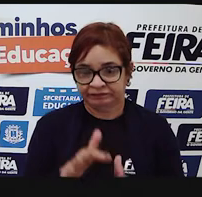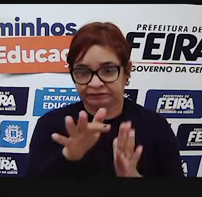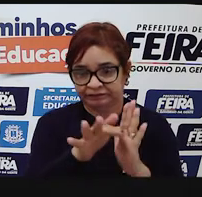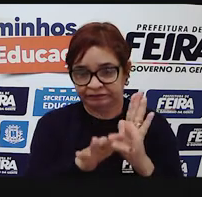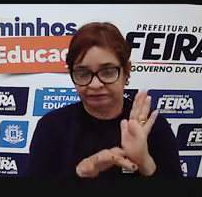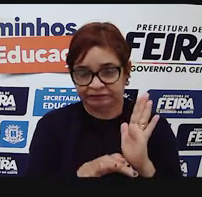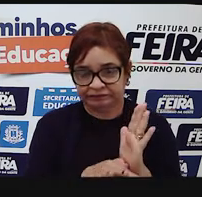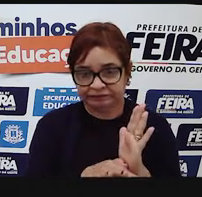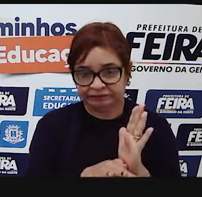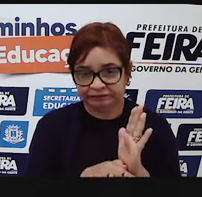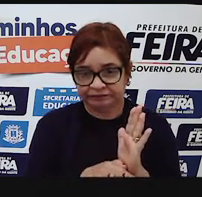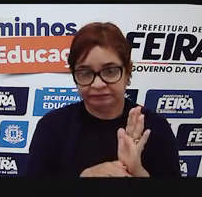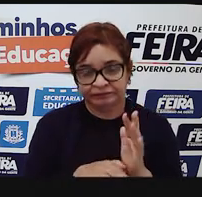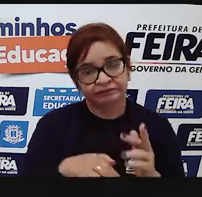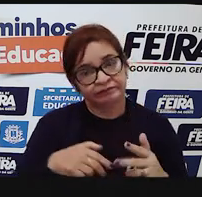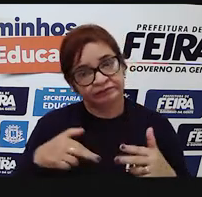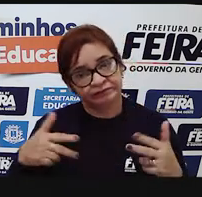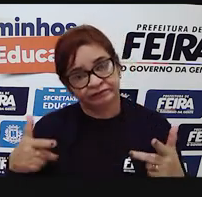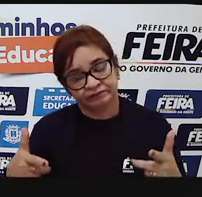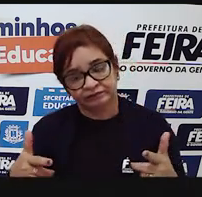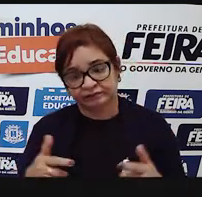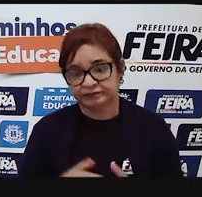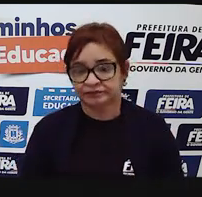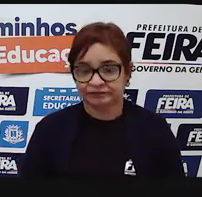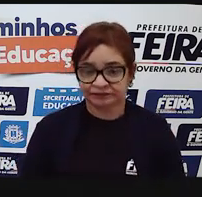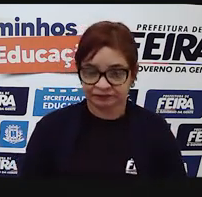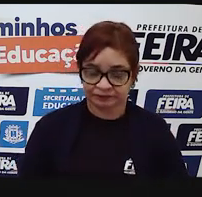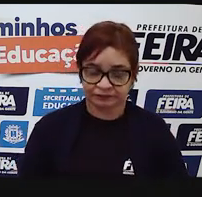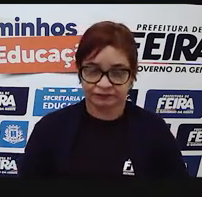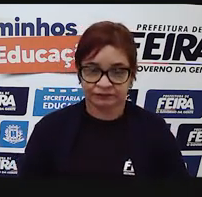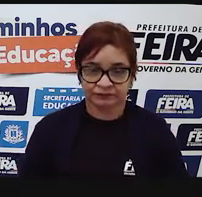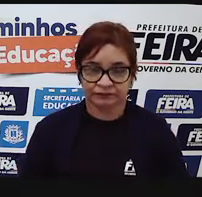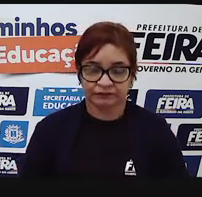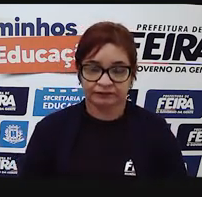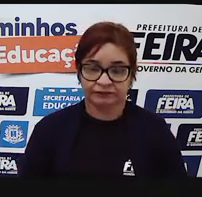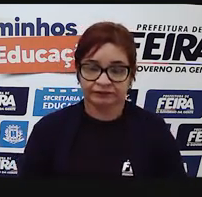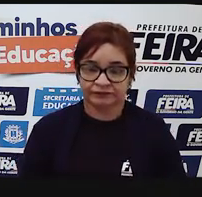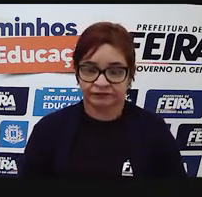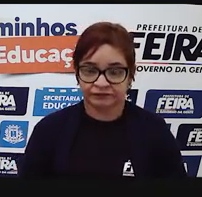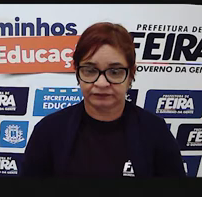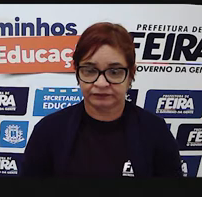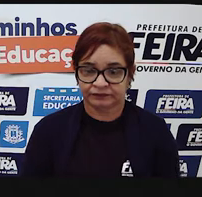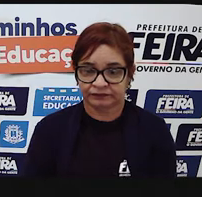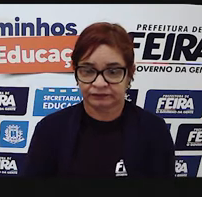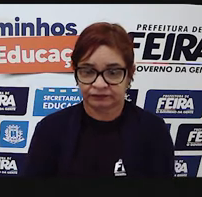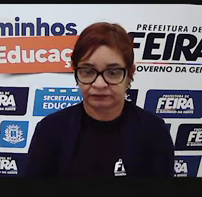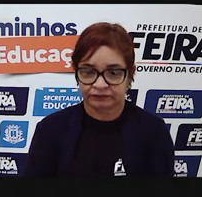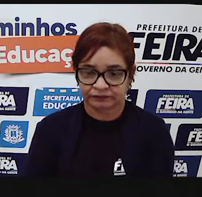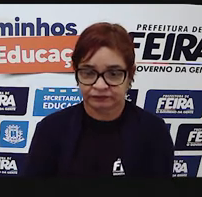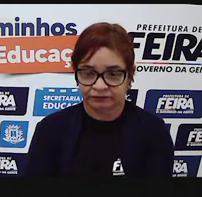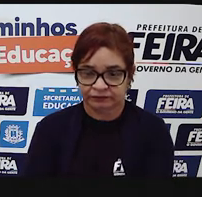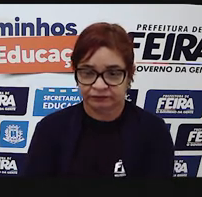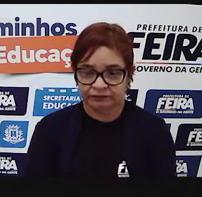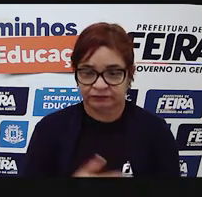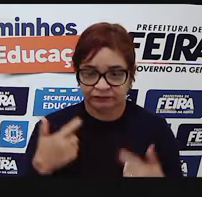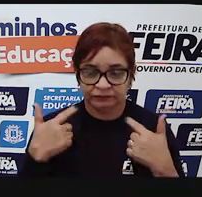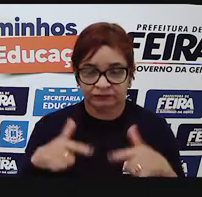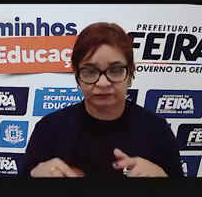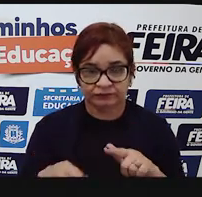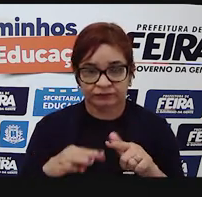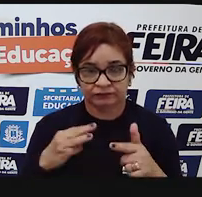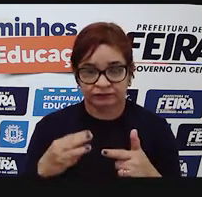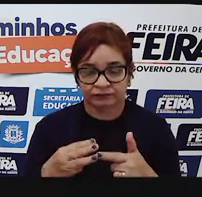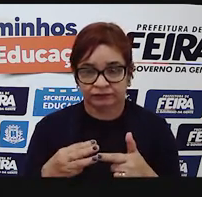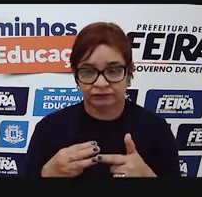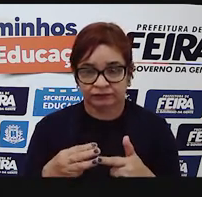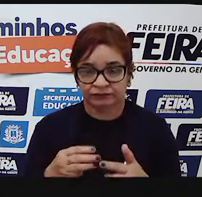ele pode variar a sua linguagem. Então, a linguagem pode ser de três tipos.